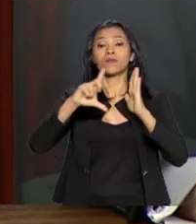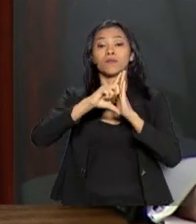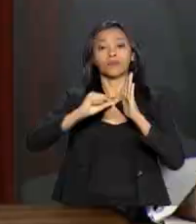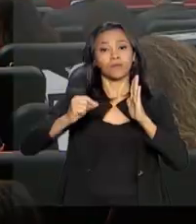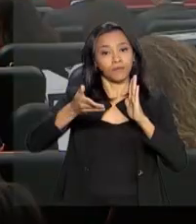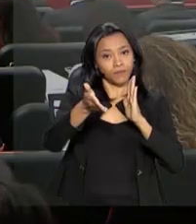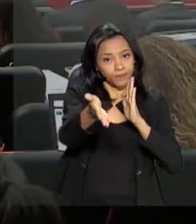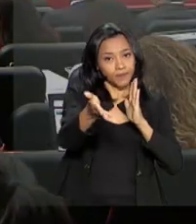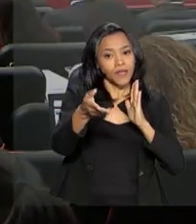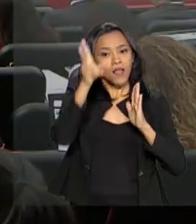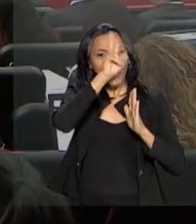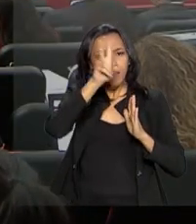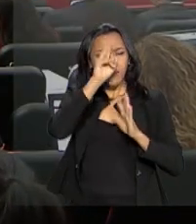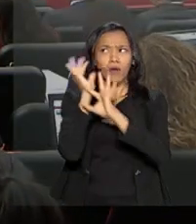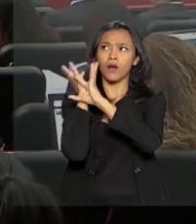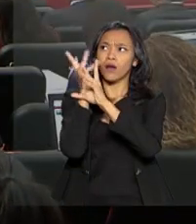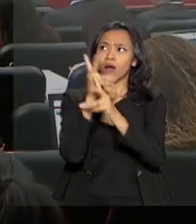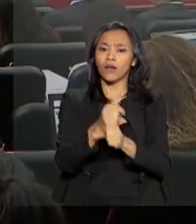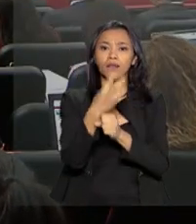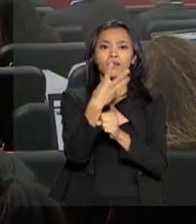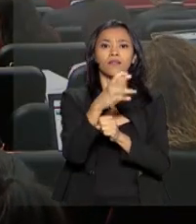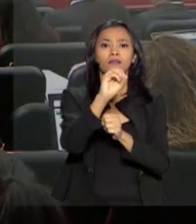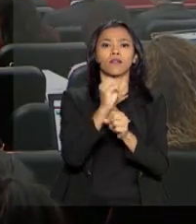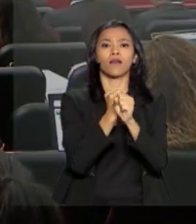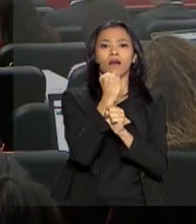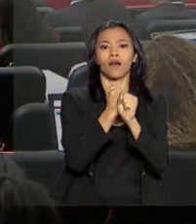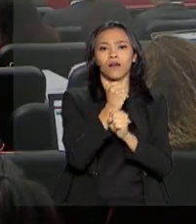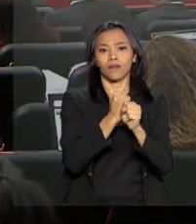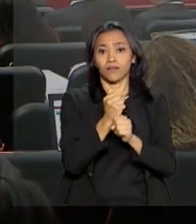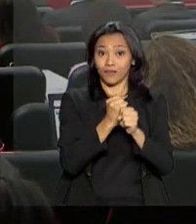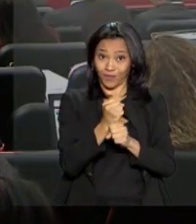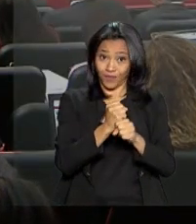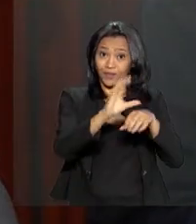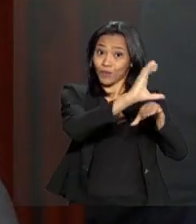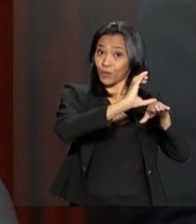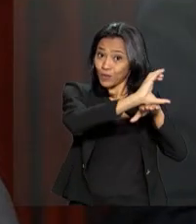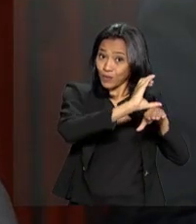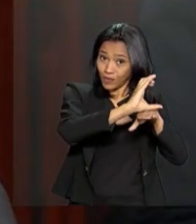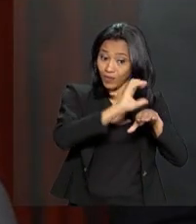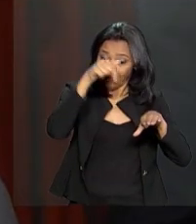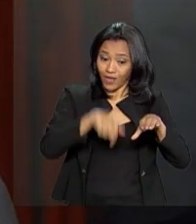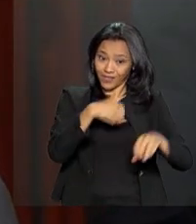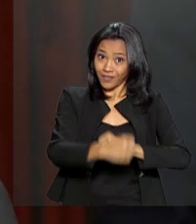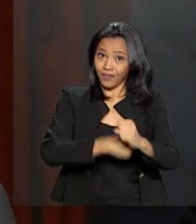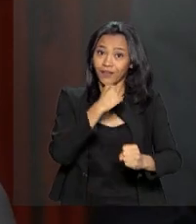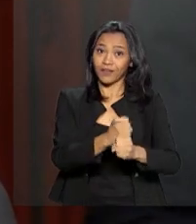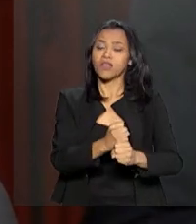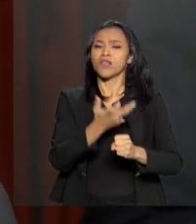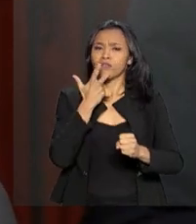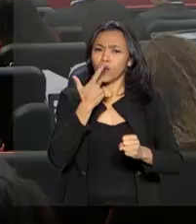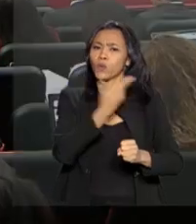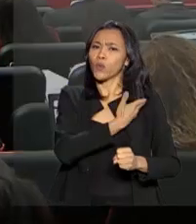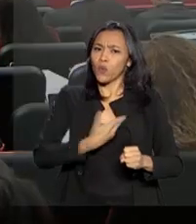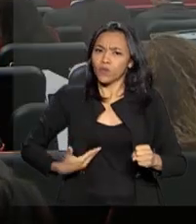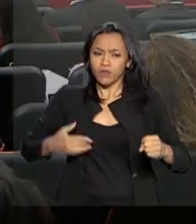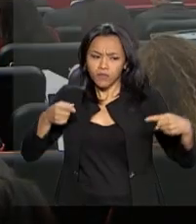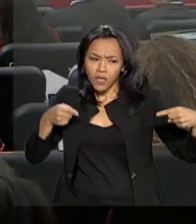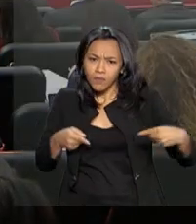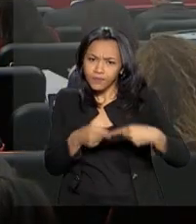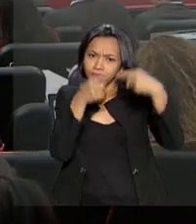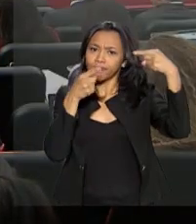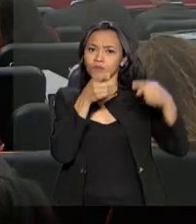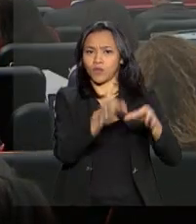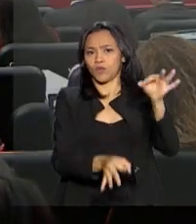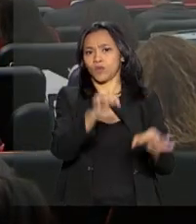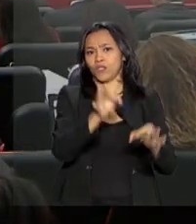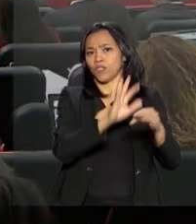lembrou os 30 anos da Constituição Federal, completados este ano, e disse ainda que o governo está alinhado com a Justiça Eleitoral para